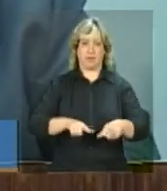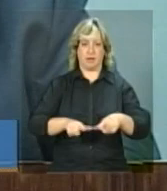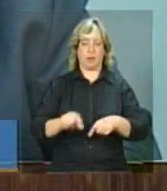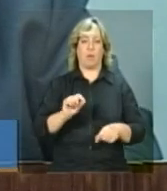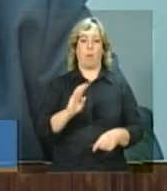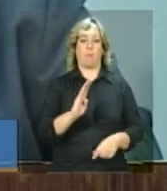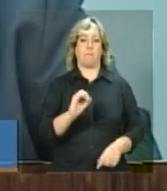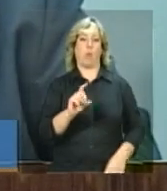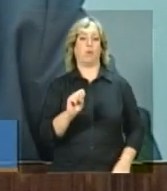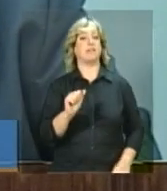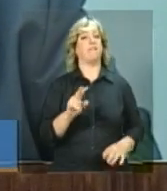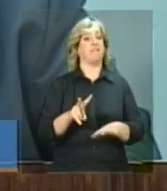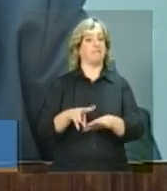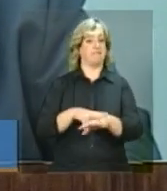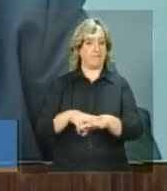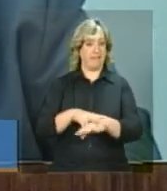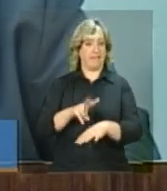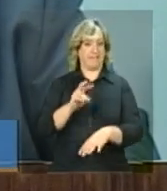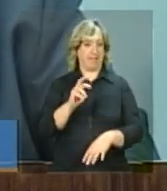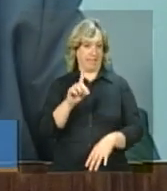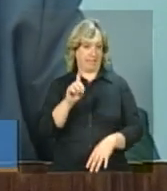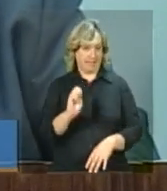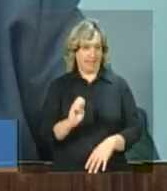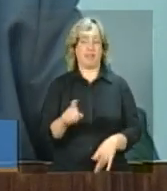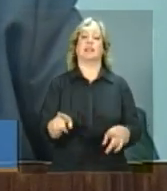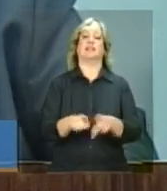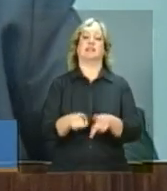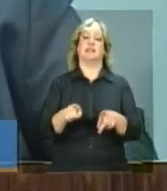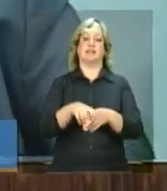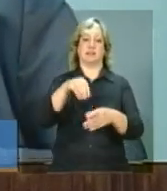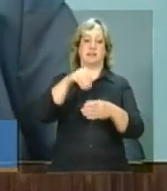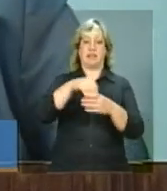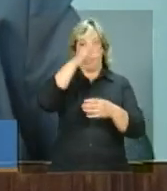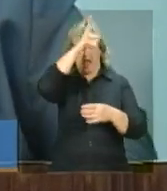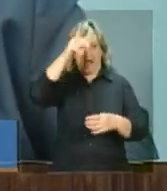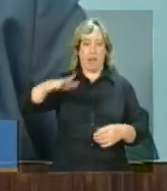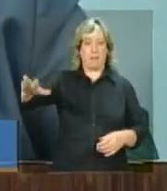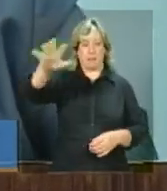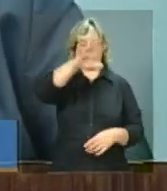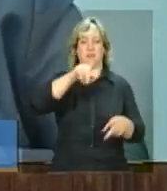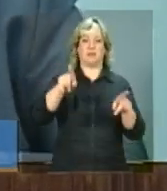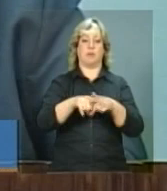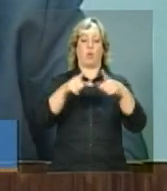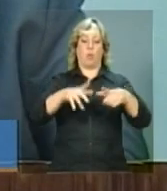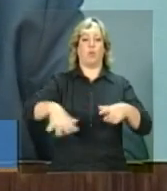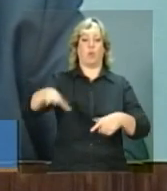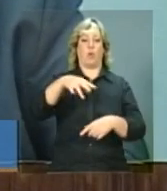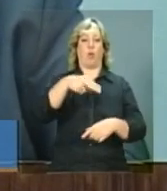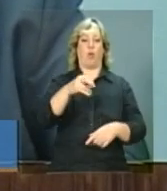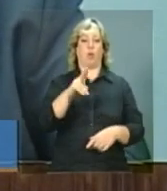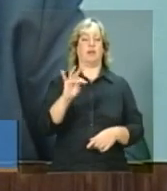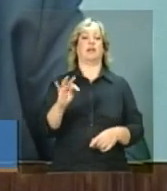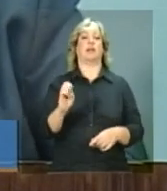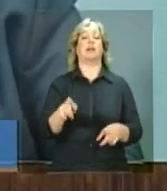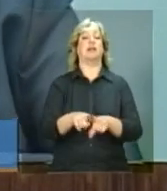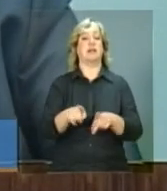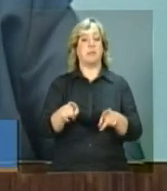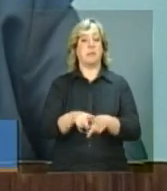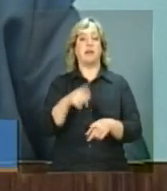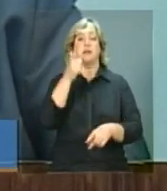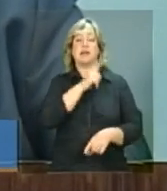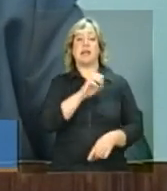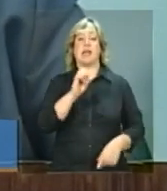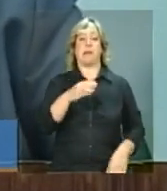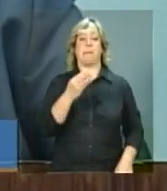Bolsa Verde nas ações de conservação ambiental na Amazônia e região norte, e acesso a sementes de qualidade na Embrapa e